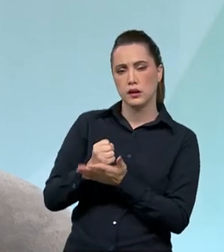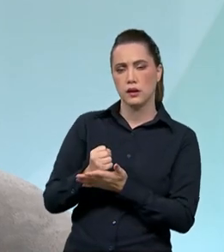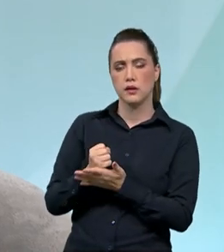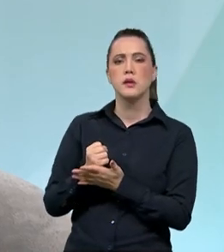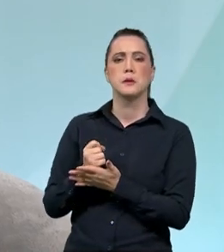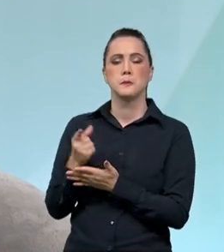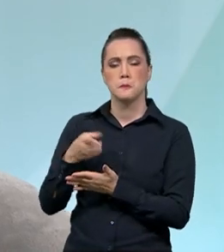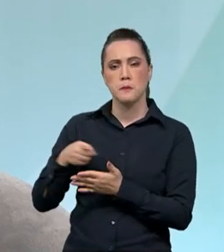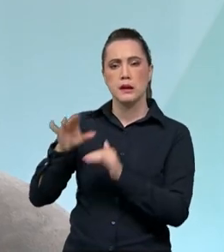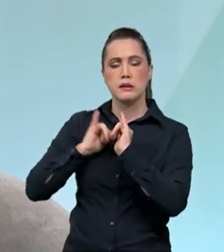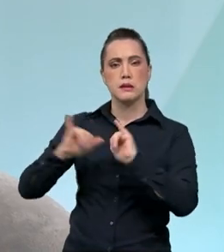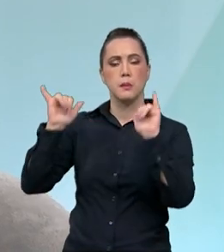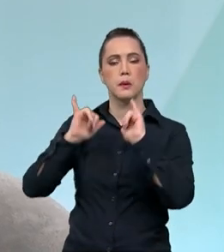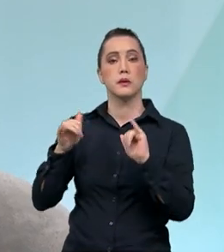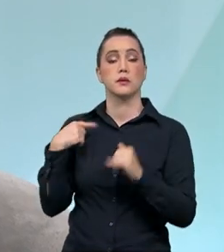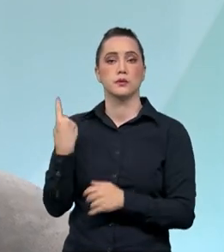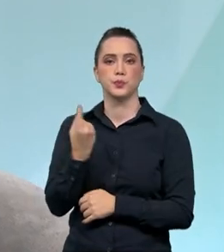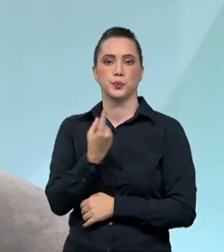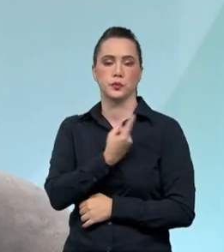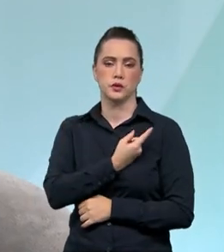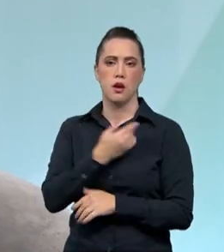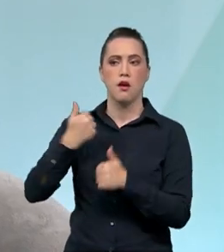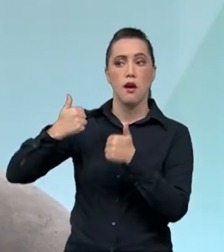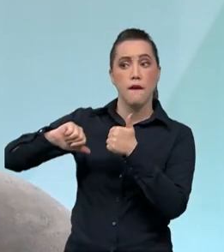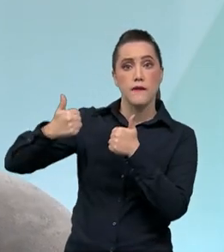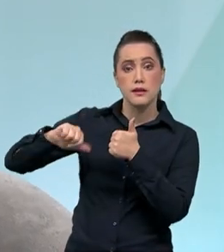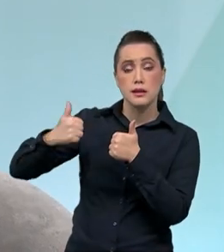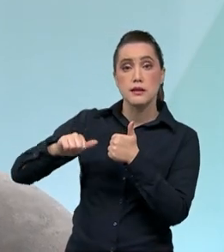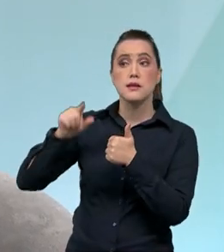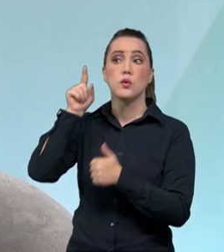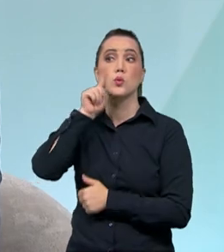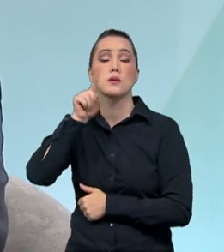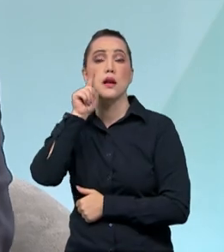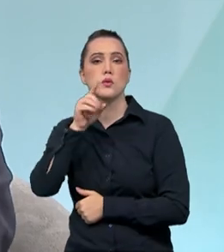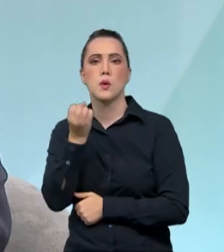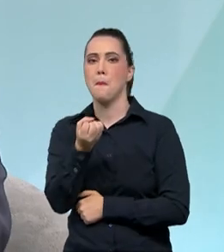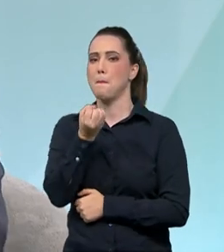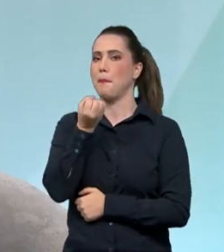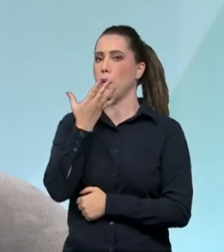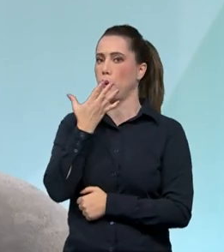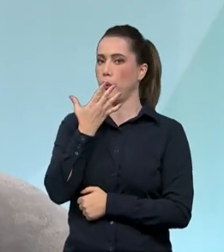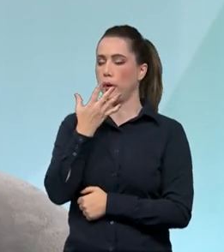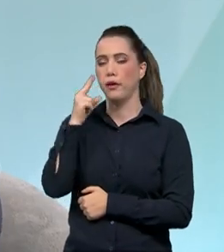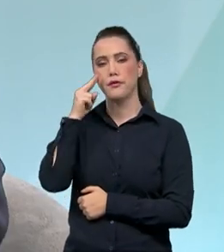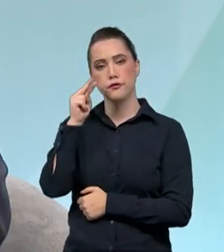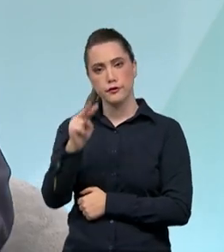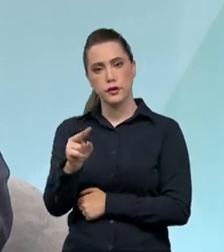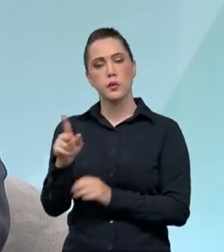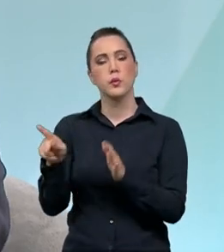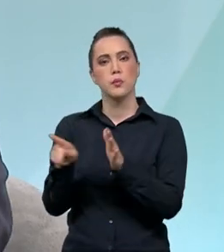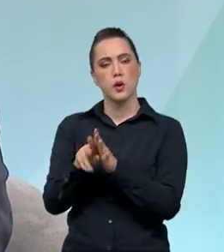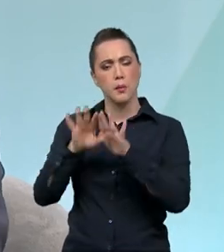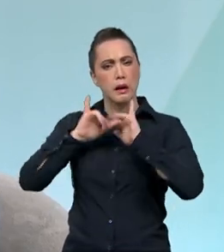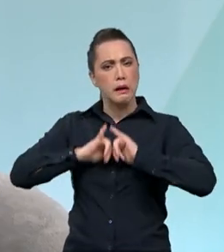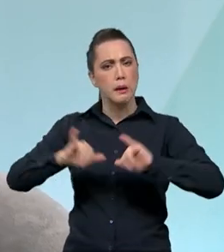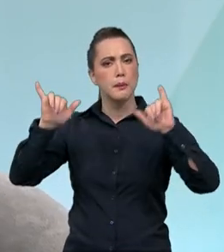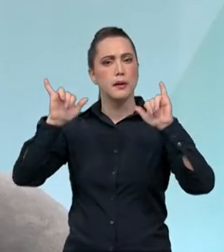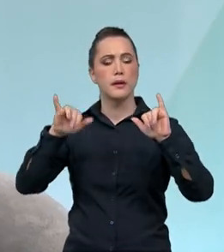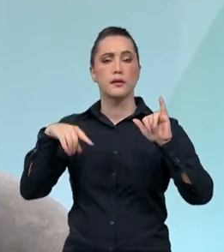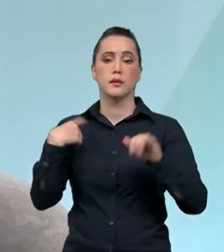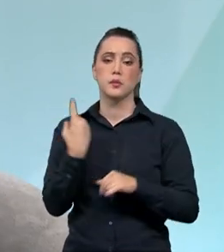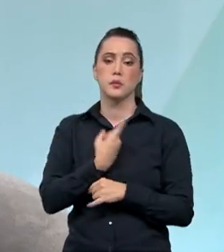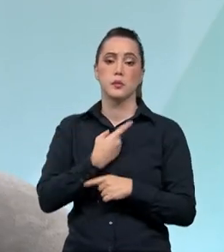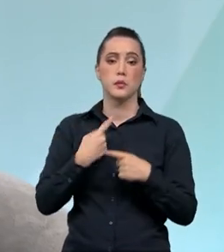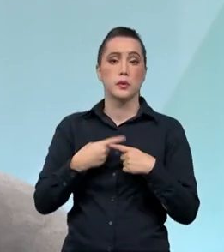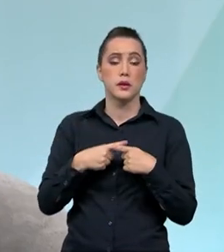nessa campanha. E a avaliação do americano é muito boa, não só com relação à própria campanha, porque a gente,